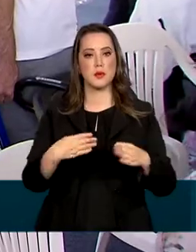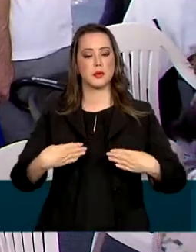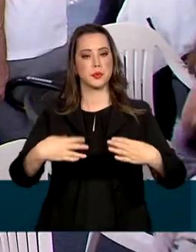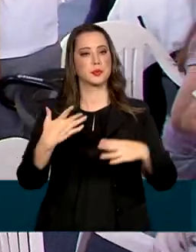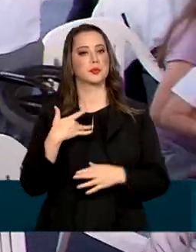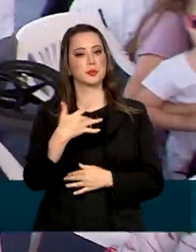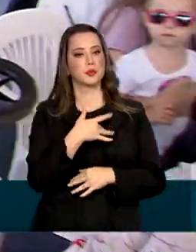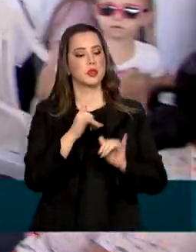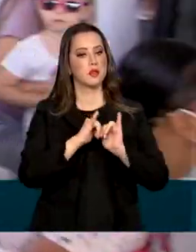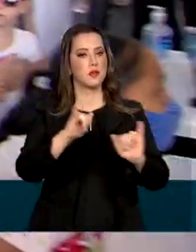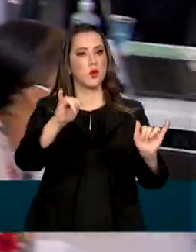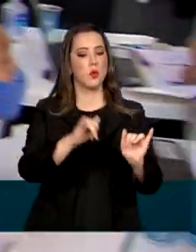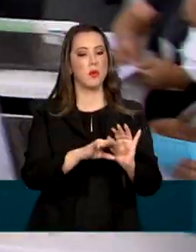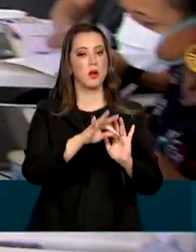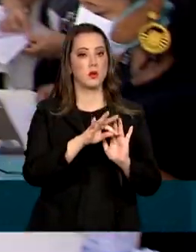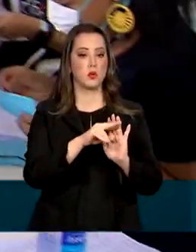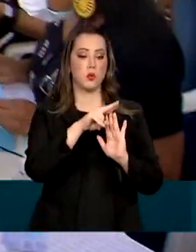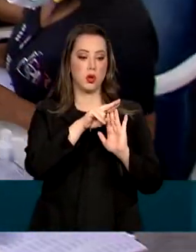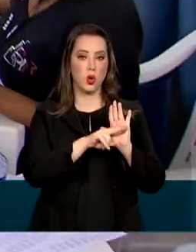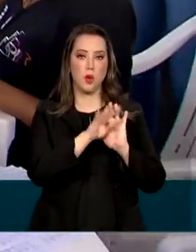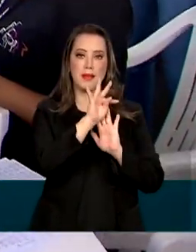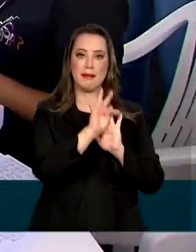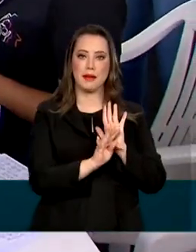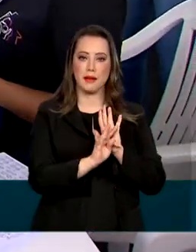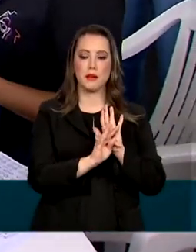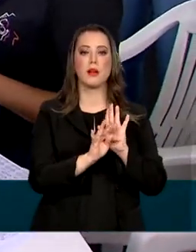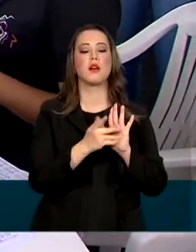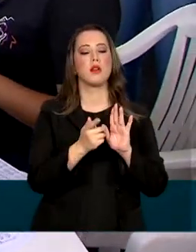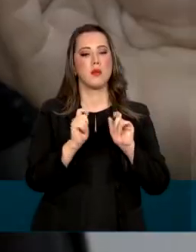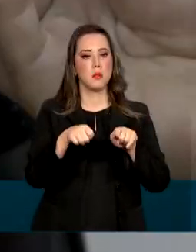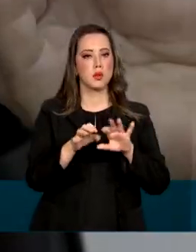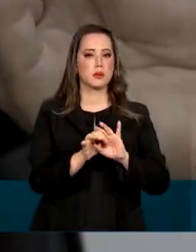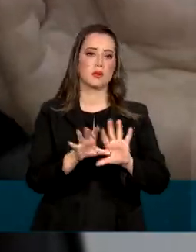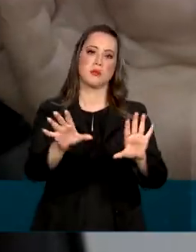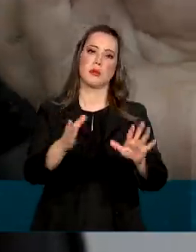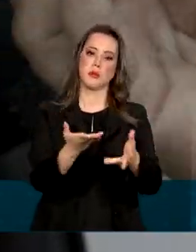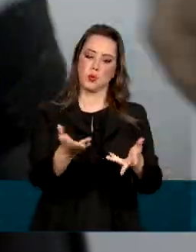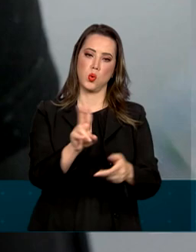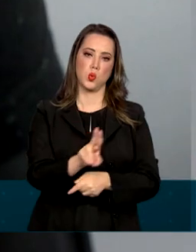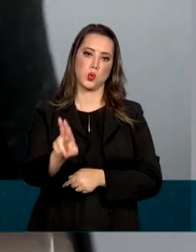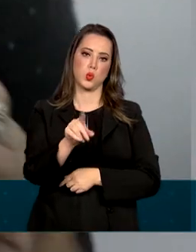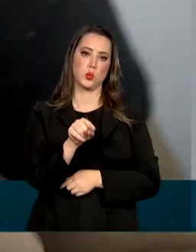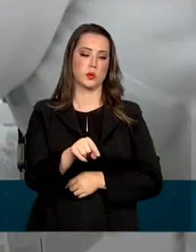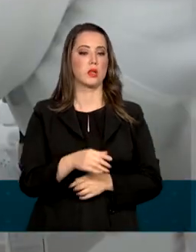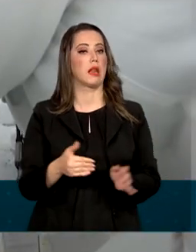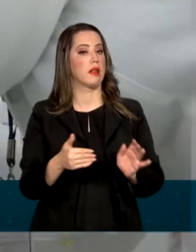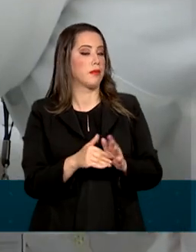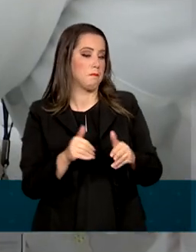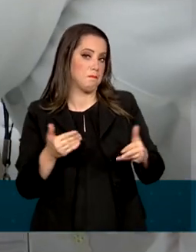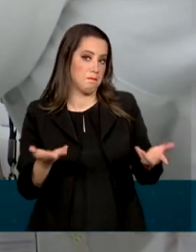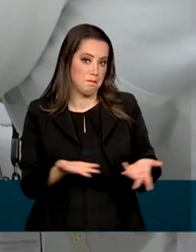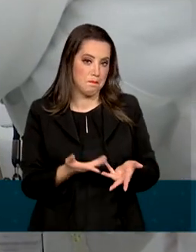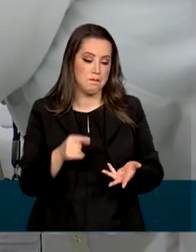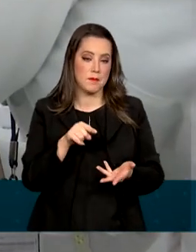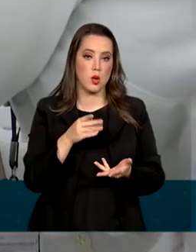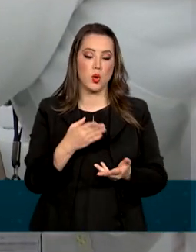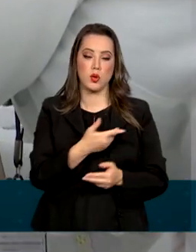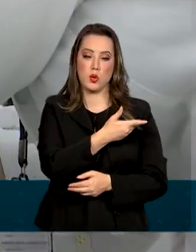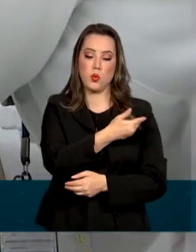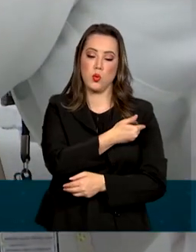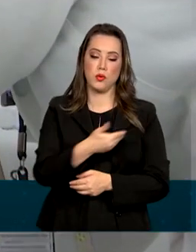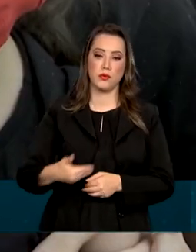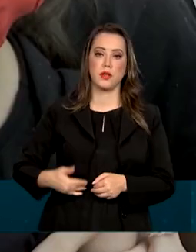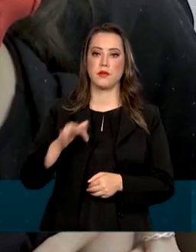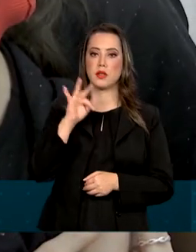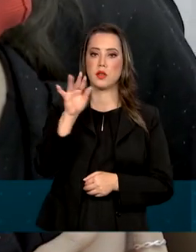enviou ontem uma nota técnica aos estados e ao Distrito Federal com autorização. Até então, o governo federal havia distribuído as primeiras doses